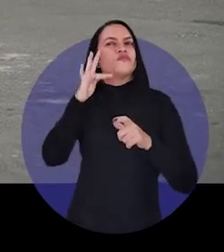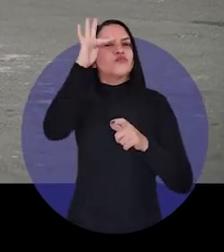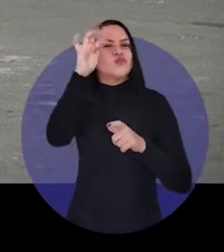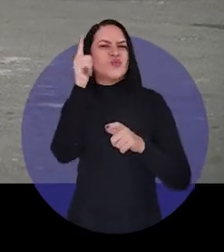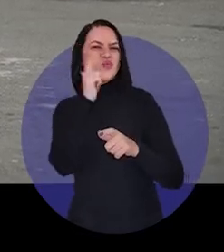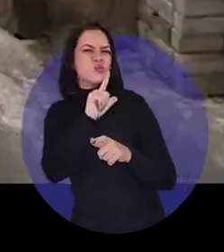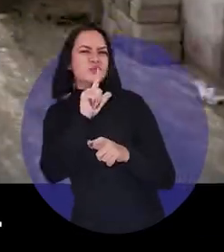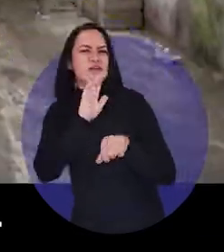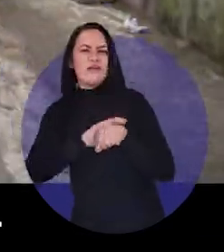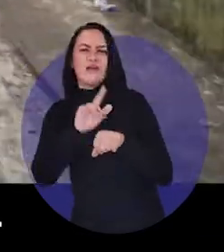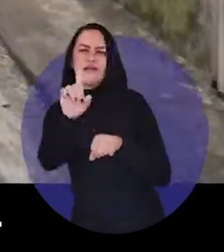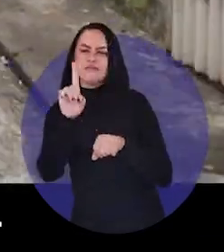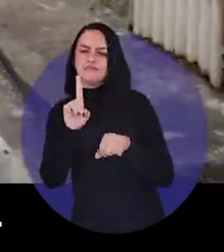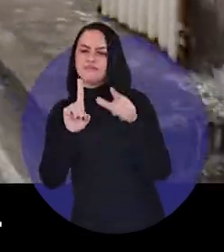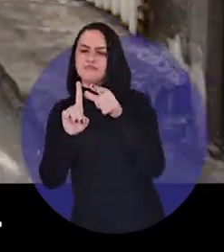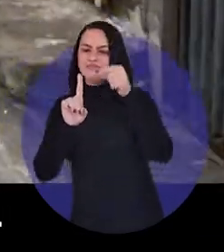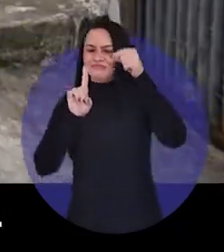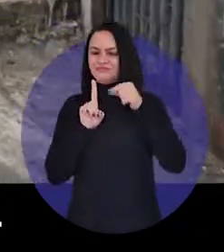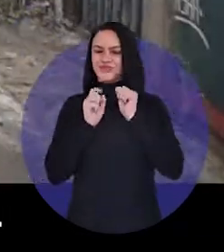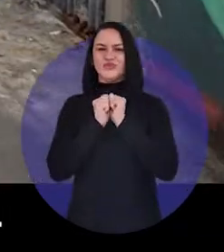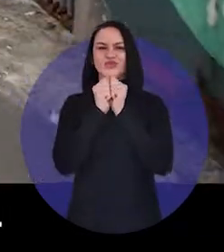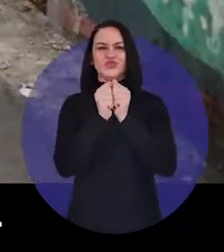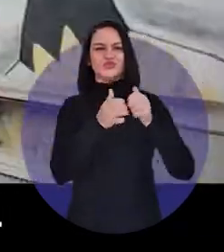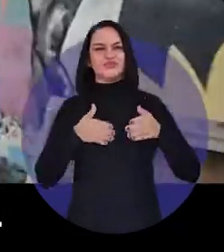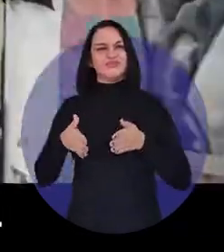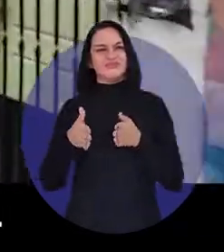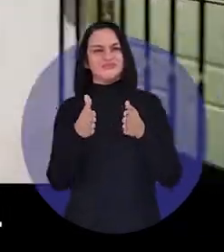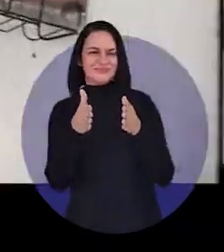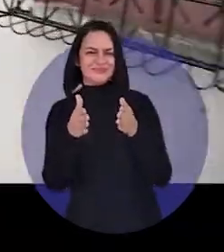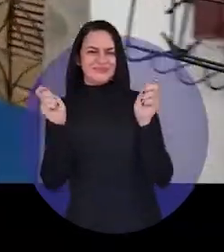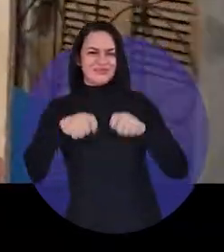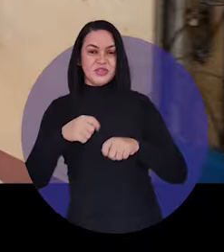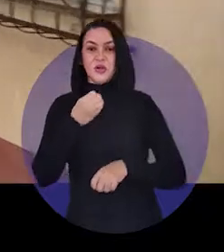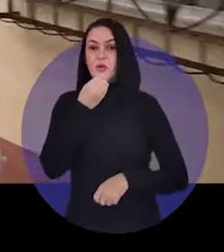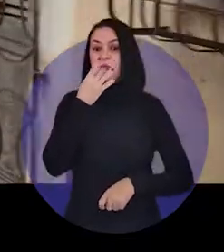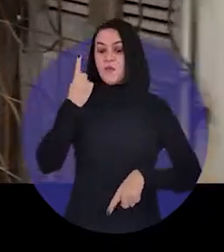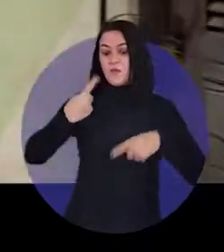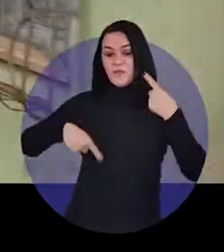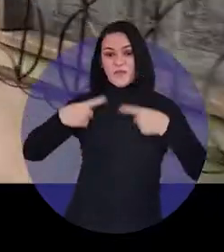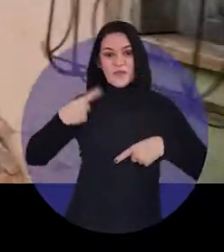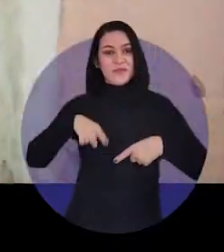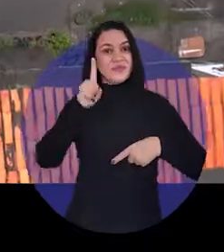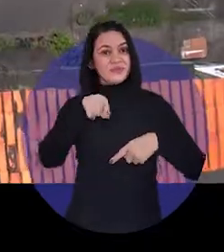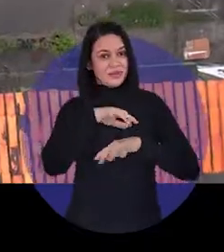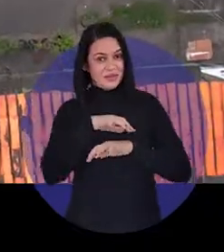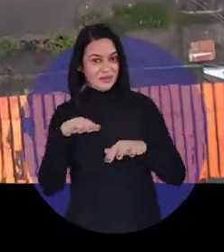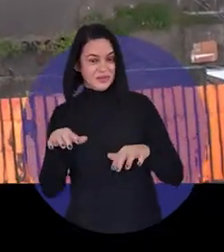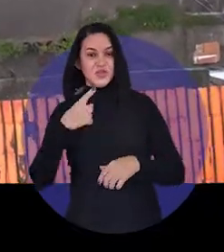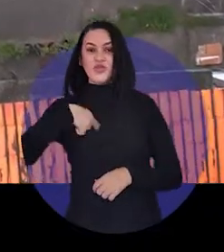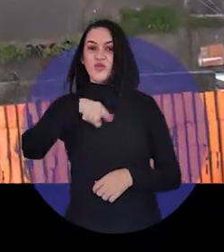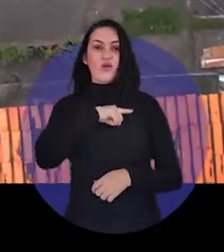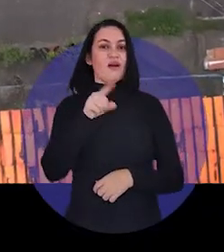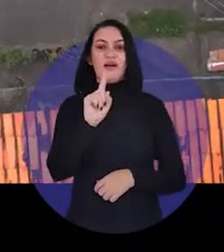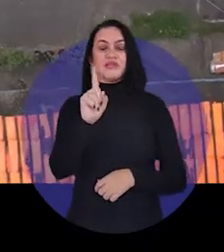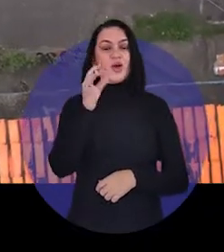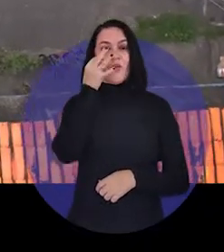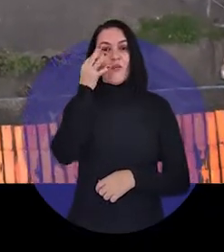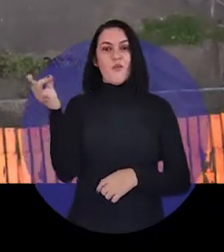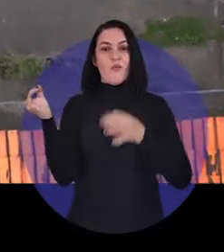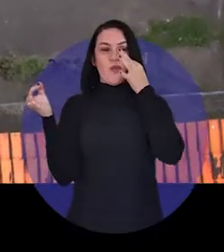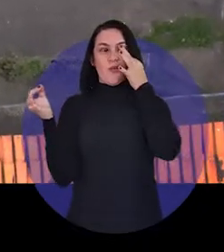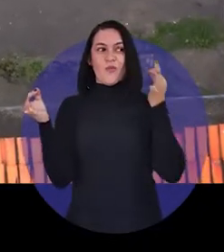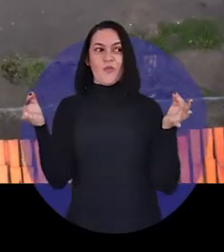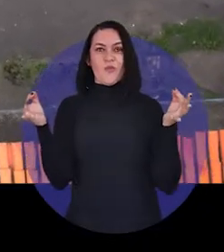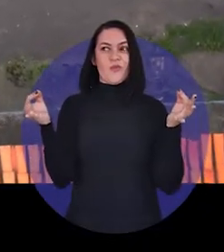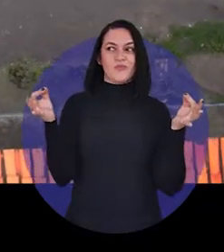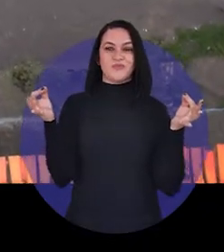queremos chegar, é saber ao lado de quem queremos caminhar. Na boa política é assim. A gente não olha só